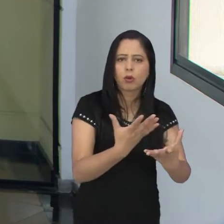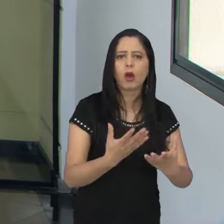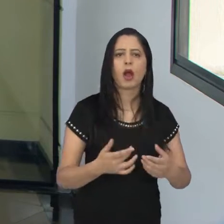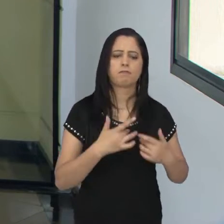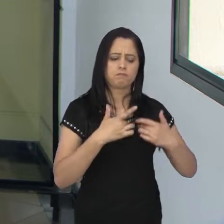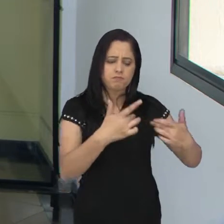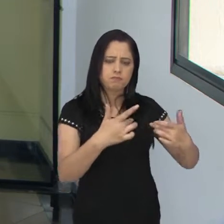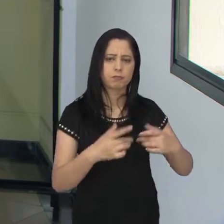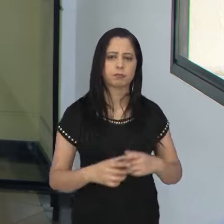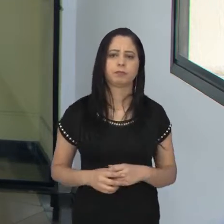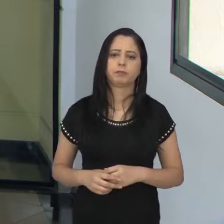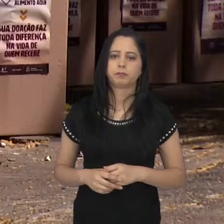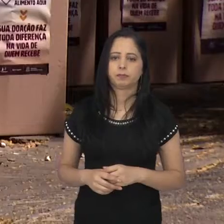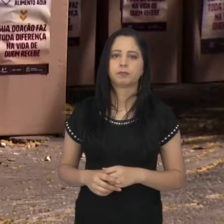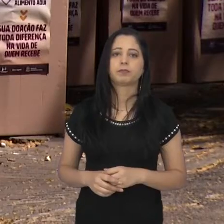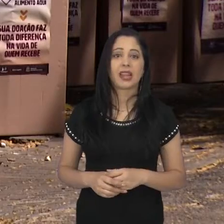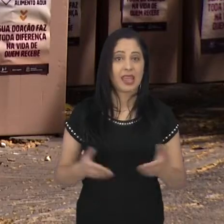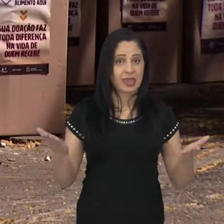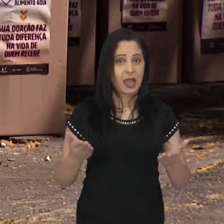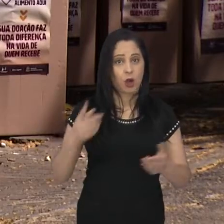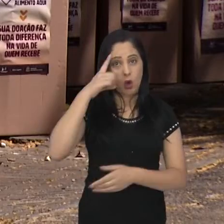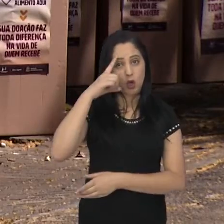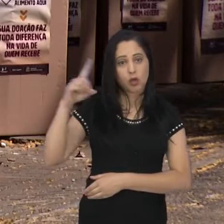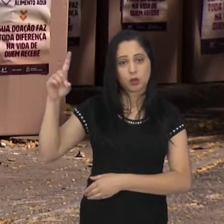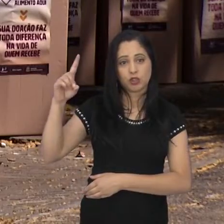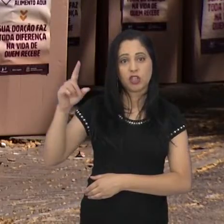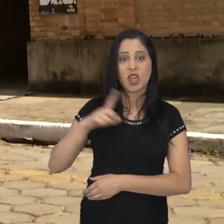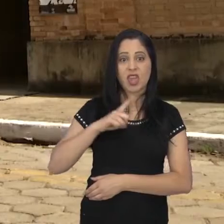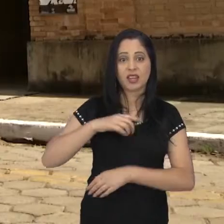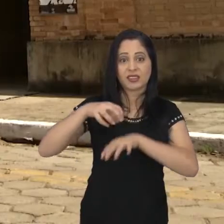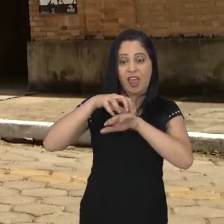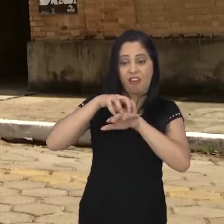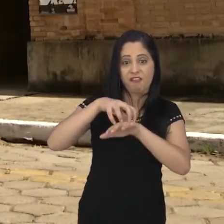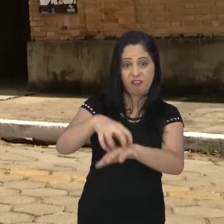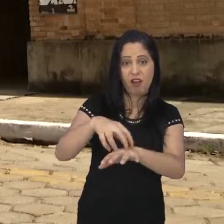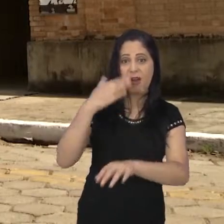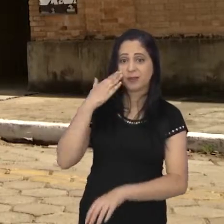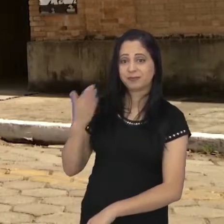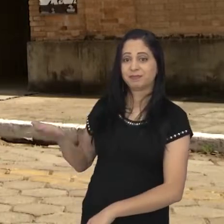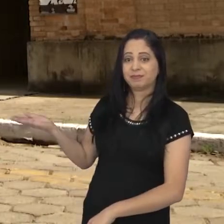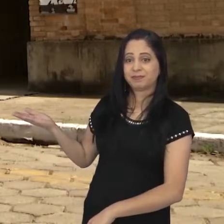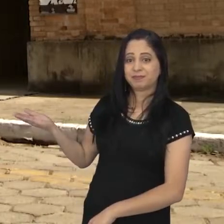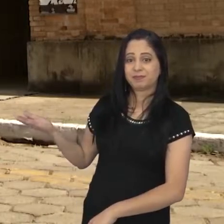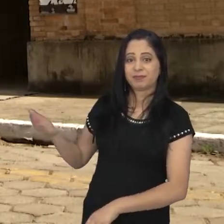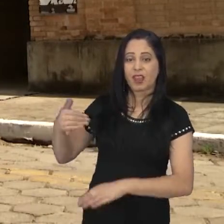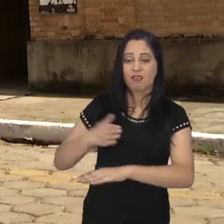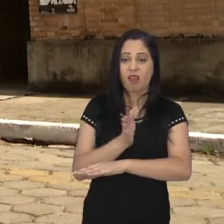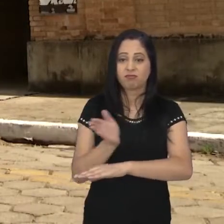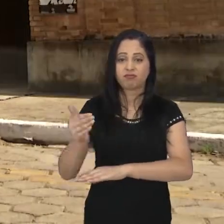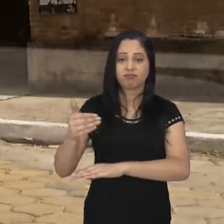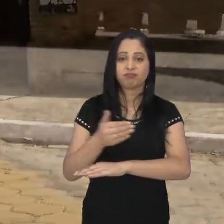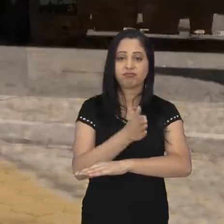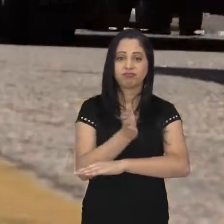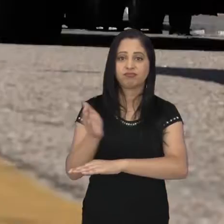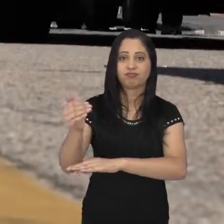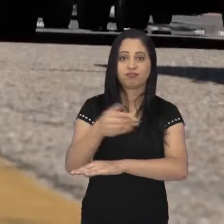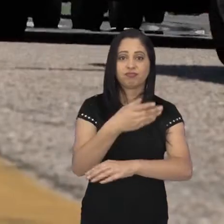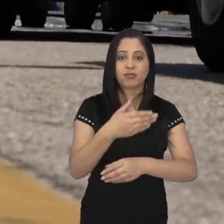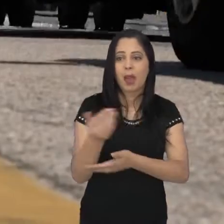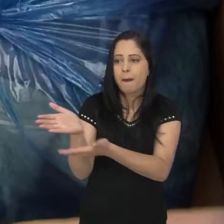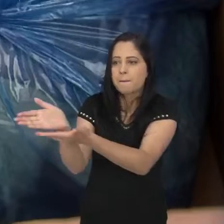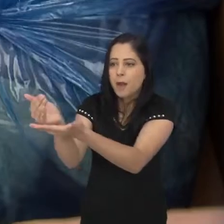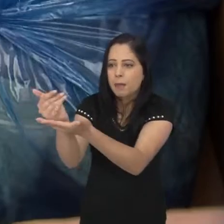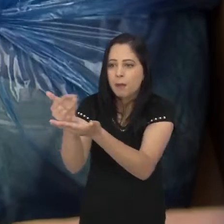uma prática para essas pessoas. E desta vez, o Dia de Doar contou até com um drive-thru, que passeou por diferentes pontos da